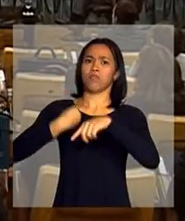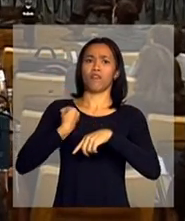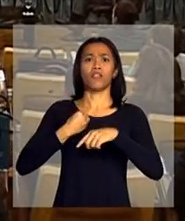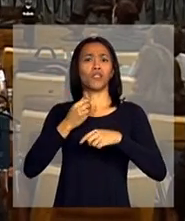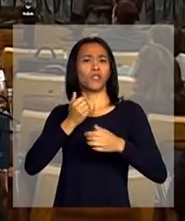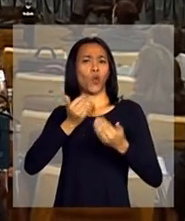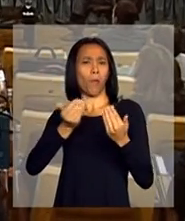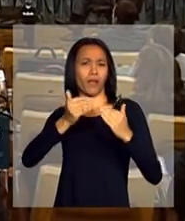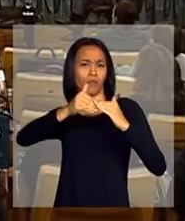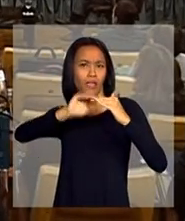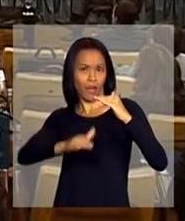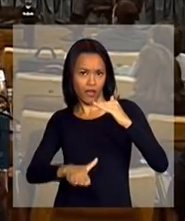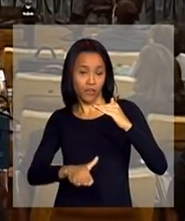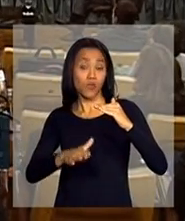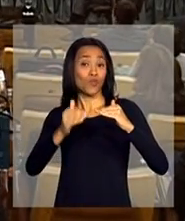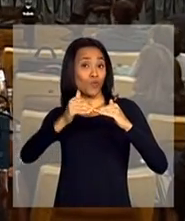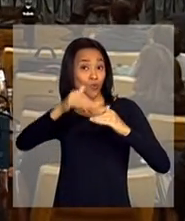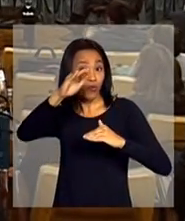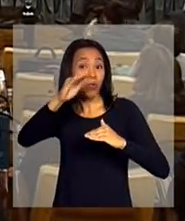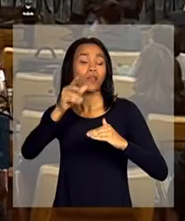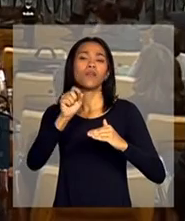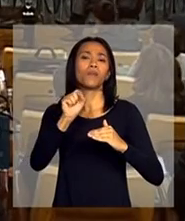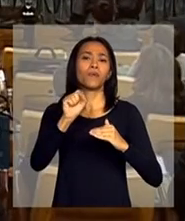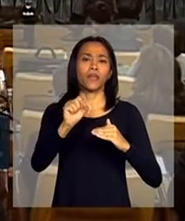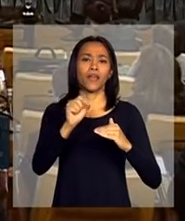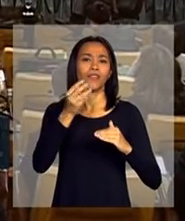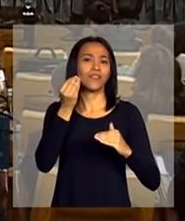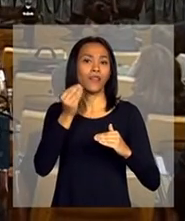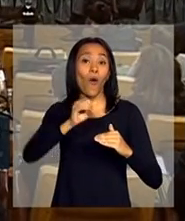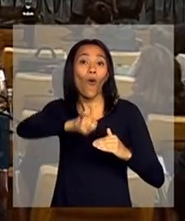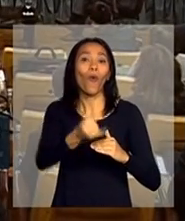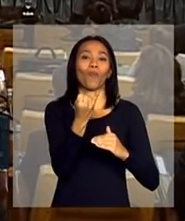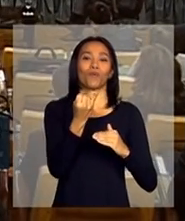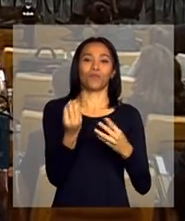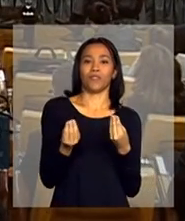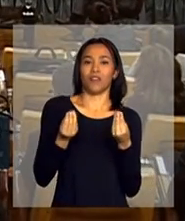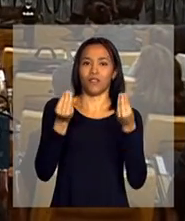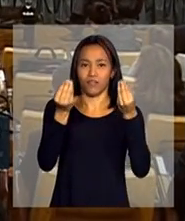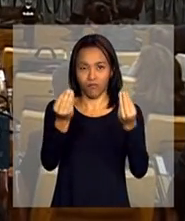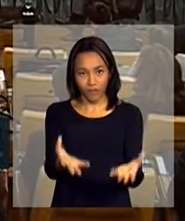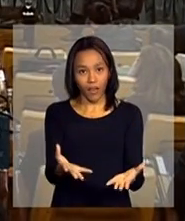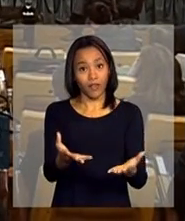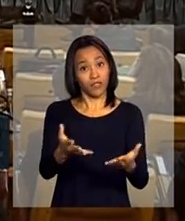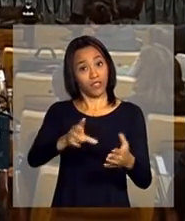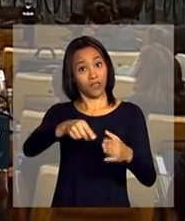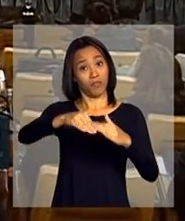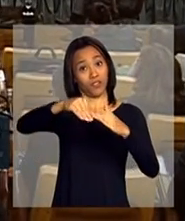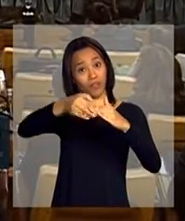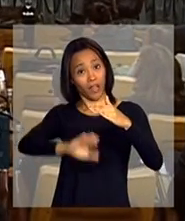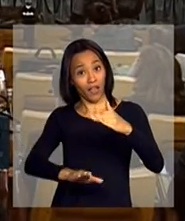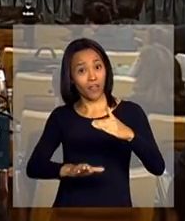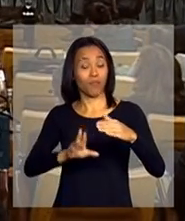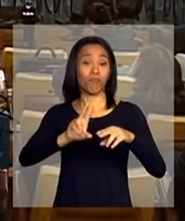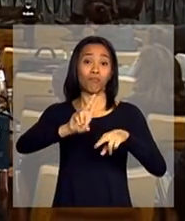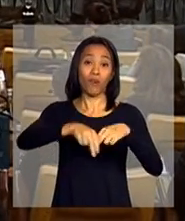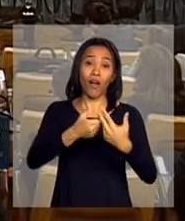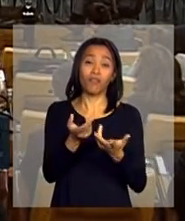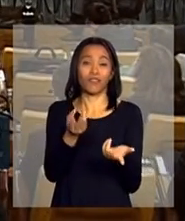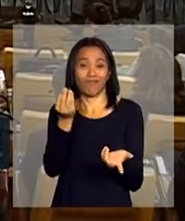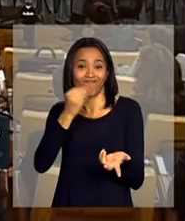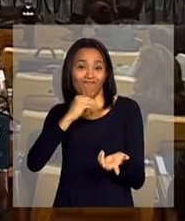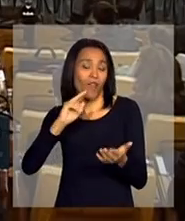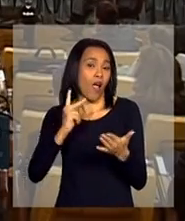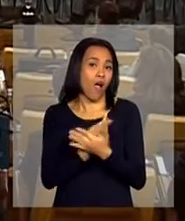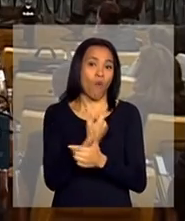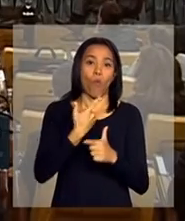caindo. Subir é o que a gente pode talvez chamar de oportunidades e cair de vulnerabilidades. Então, chamar